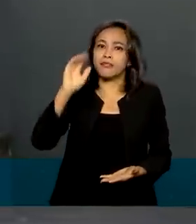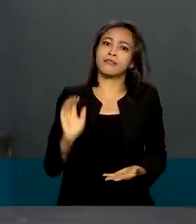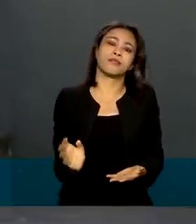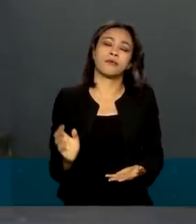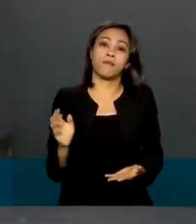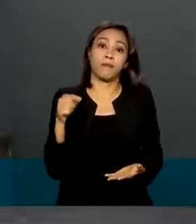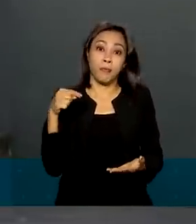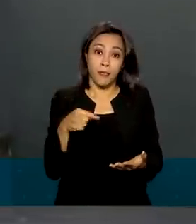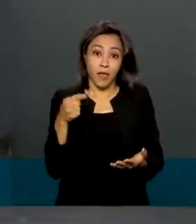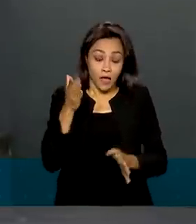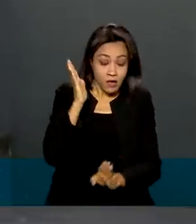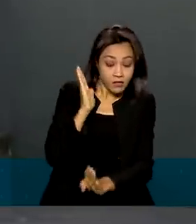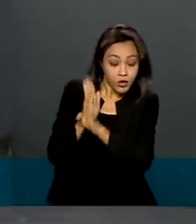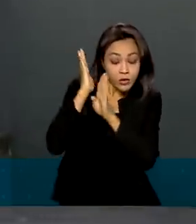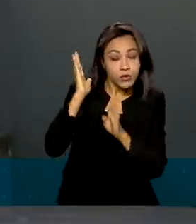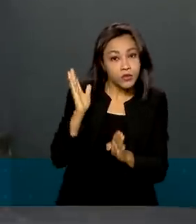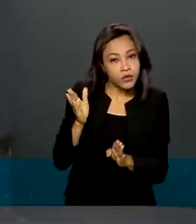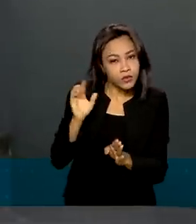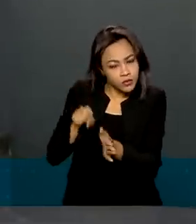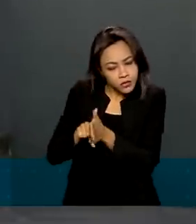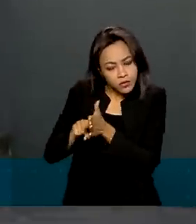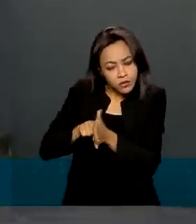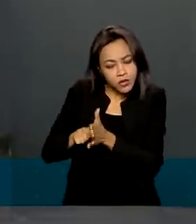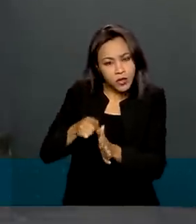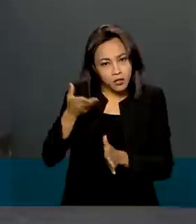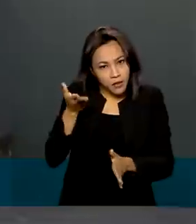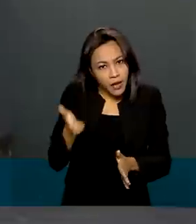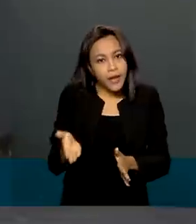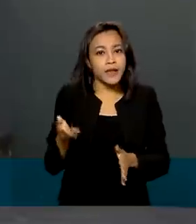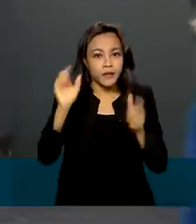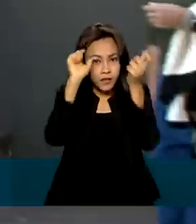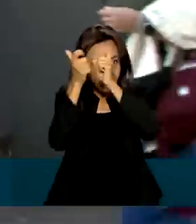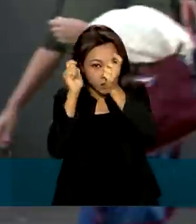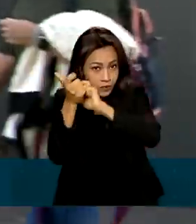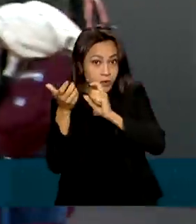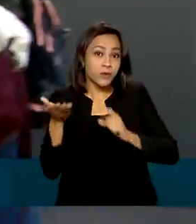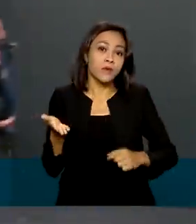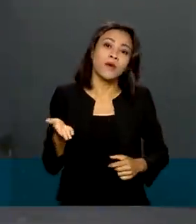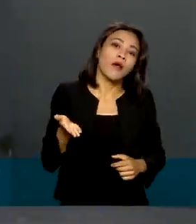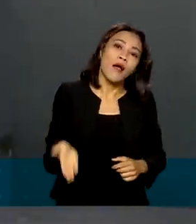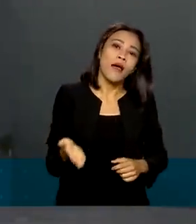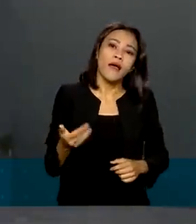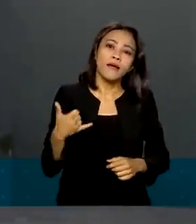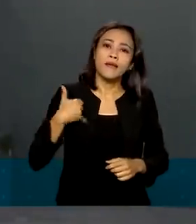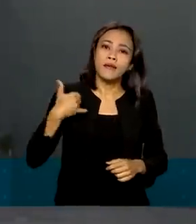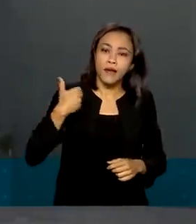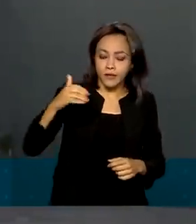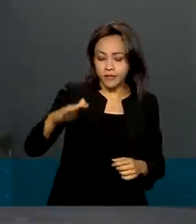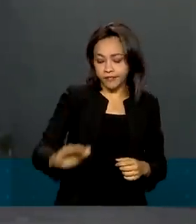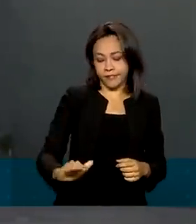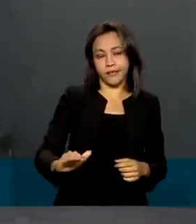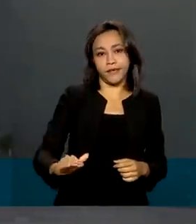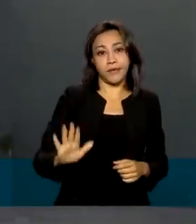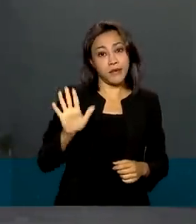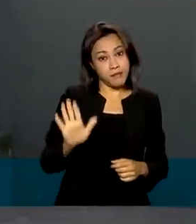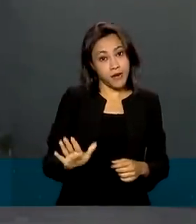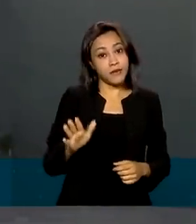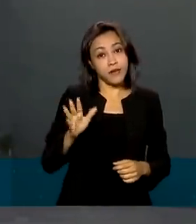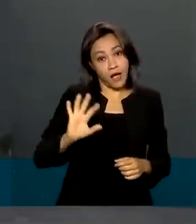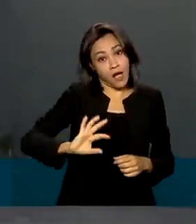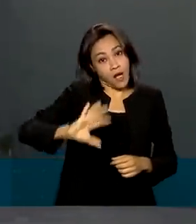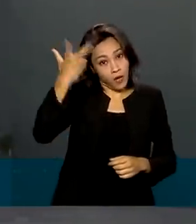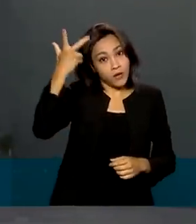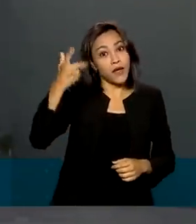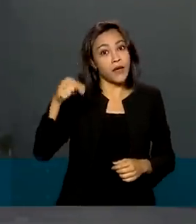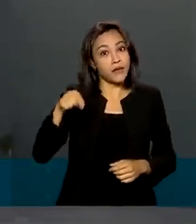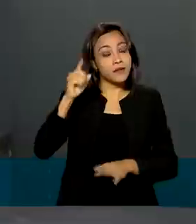normalmente, para esse transtorno do déficit de atenção com hiperatividade, ele é feito na infância, mas é muito frequente que